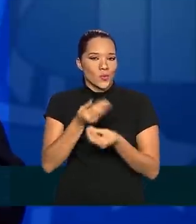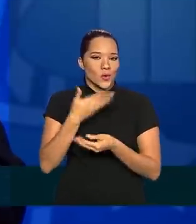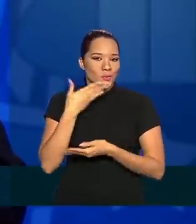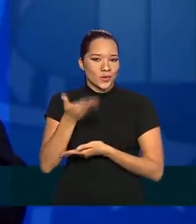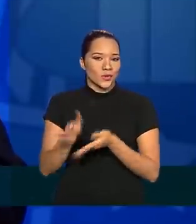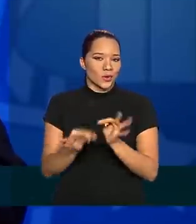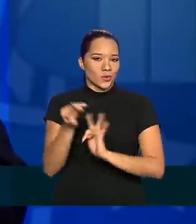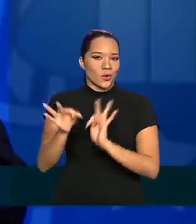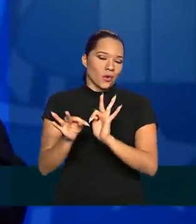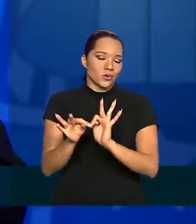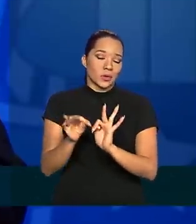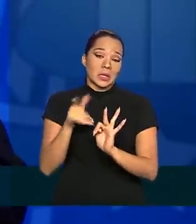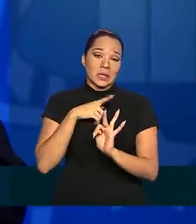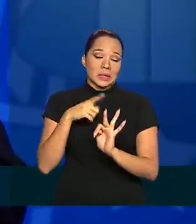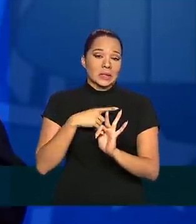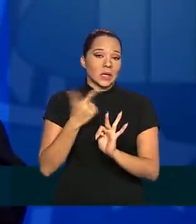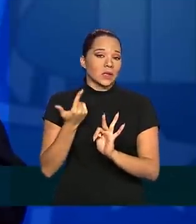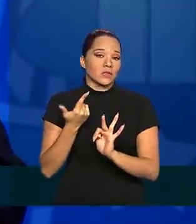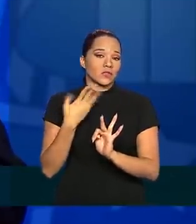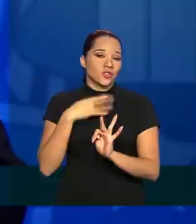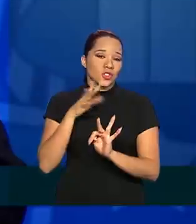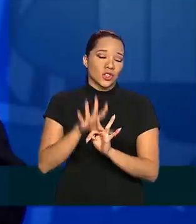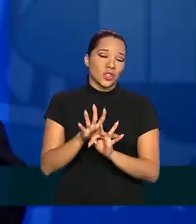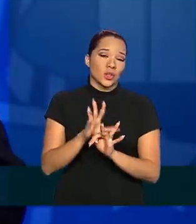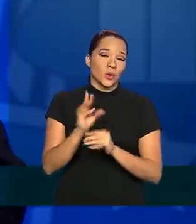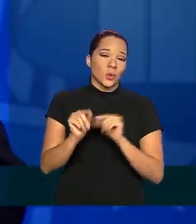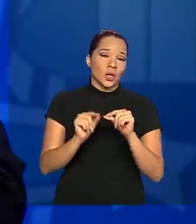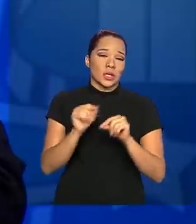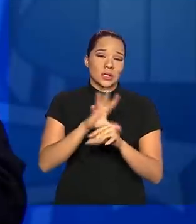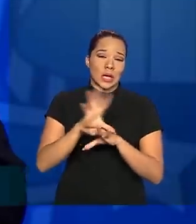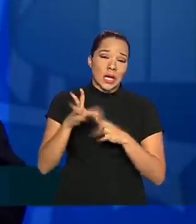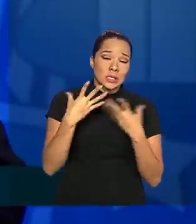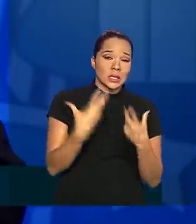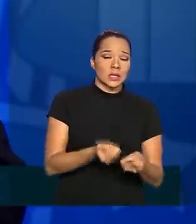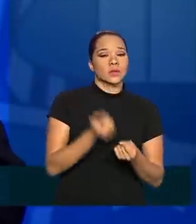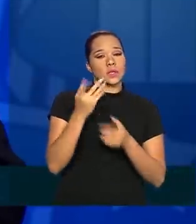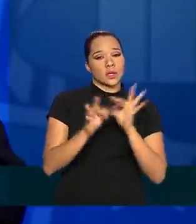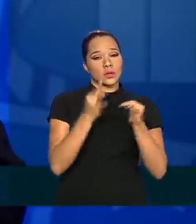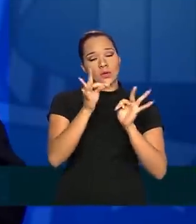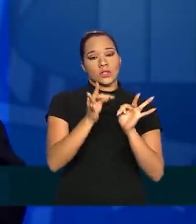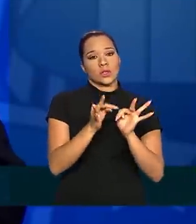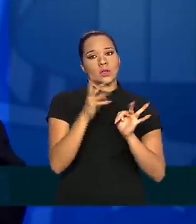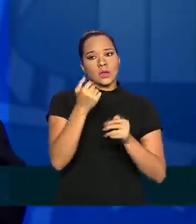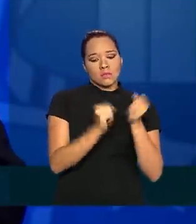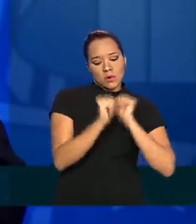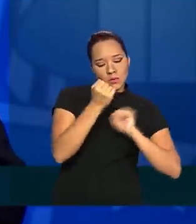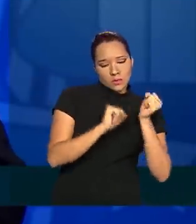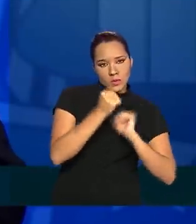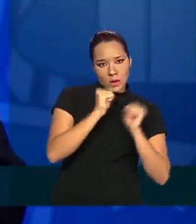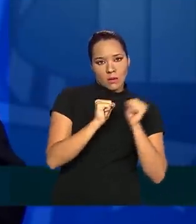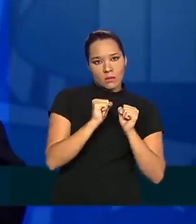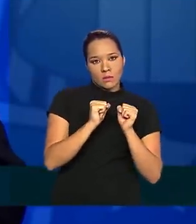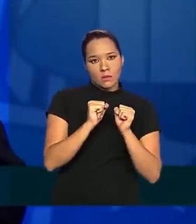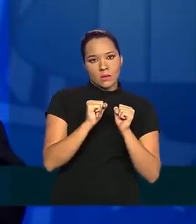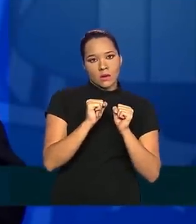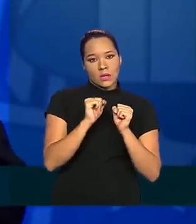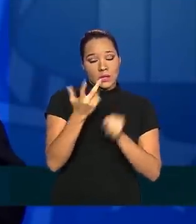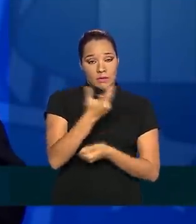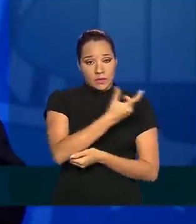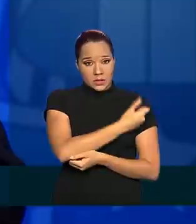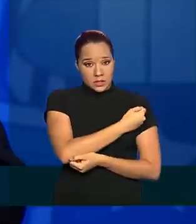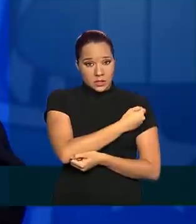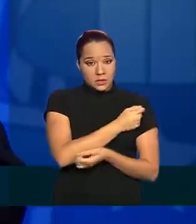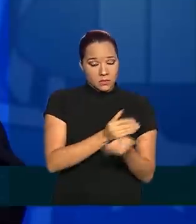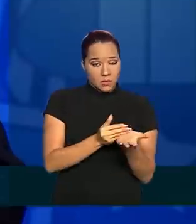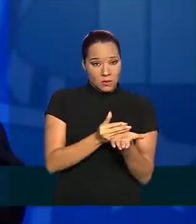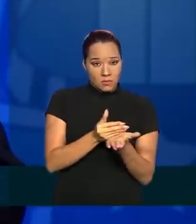tecnológica, a absorção, a internalização da tecnologia. Tanto da produção e do envase da vacina, a